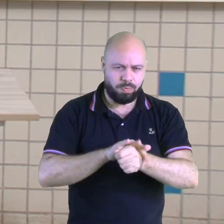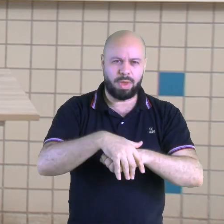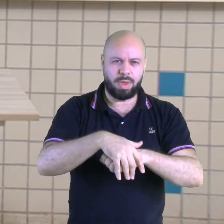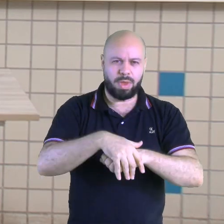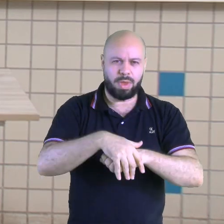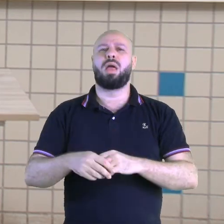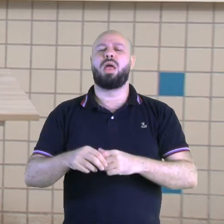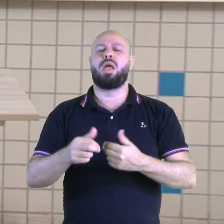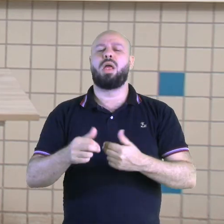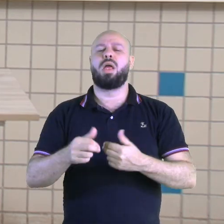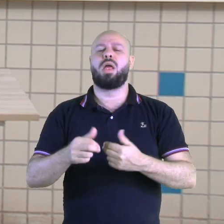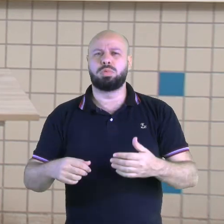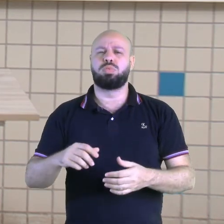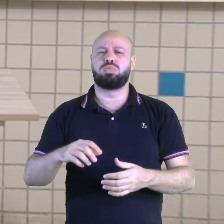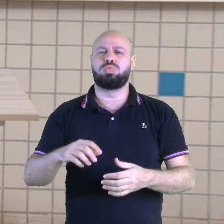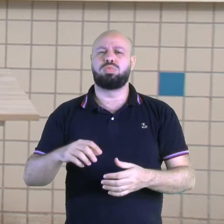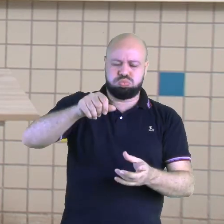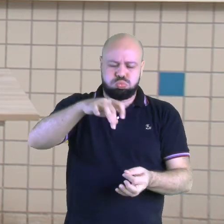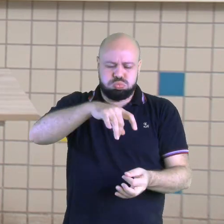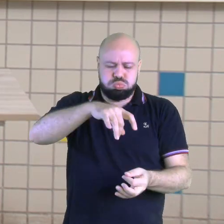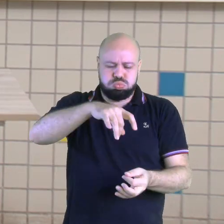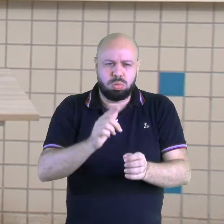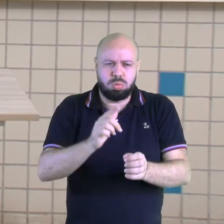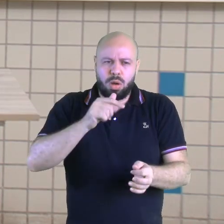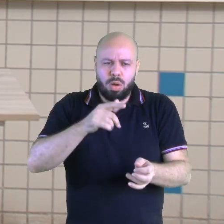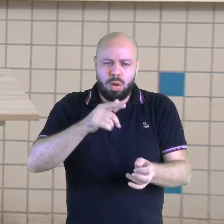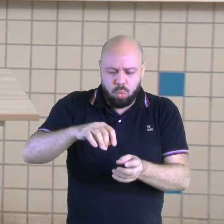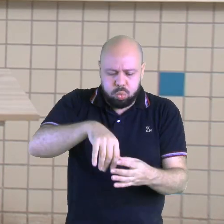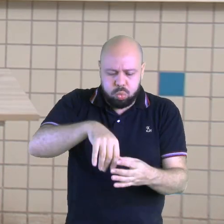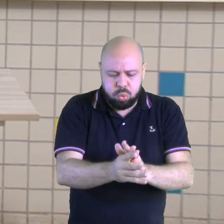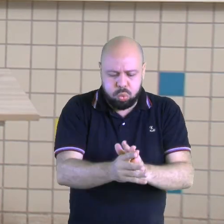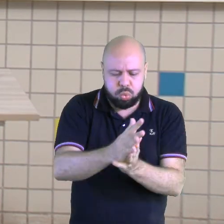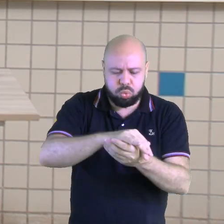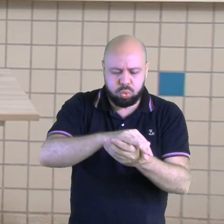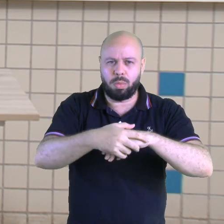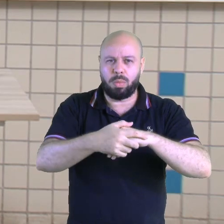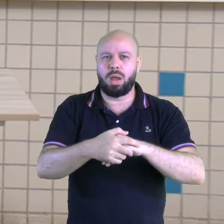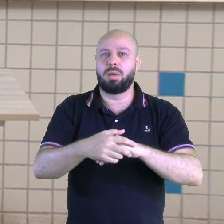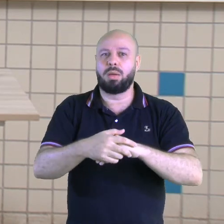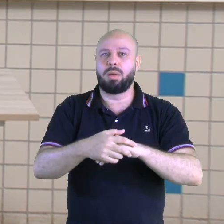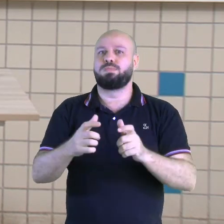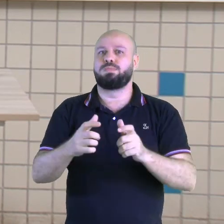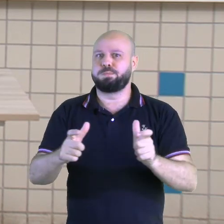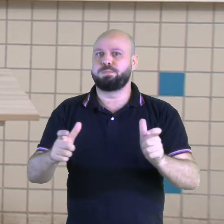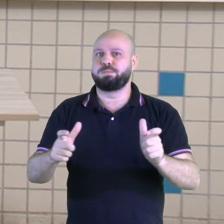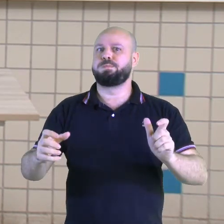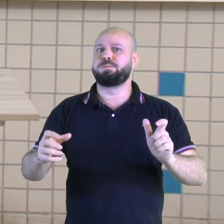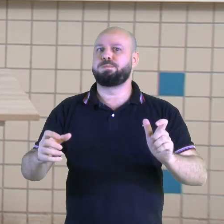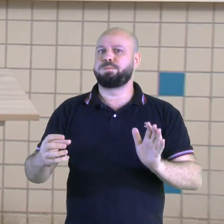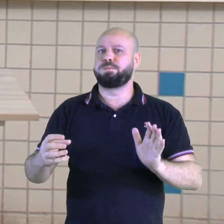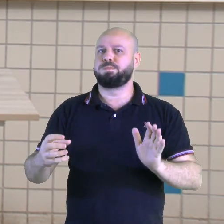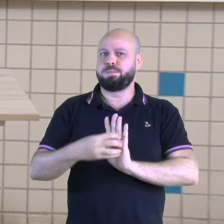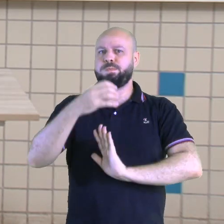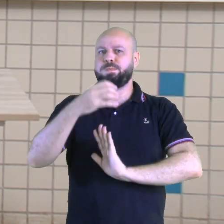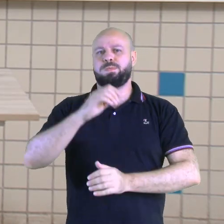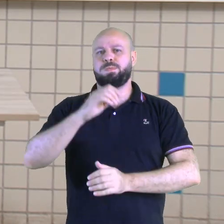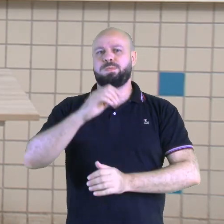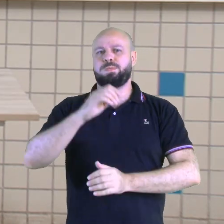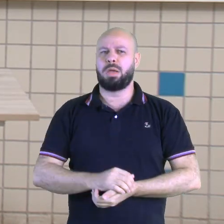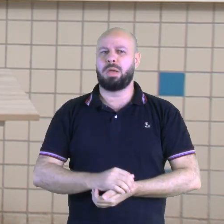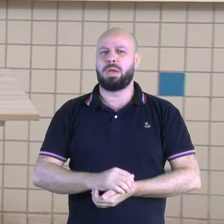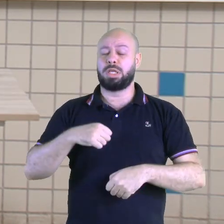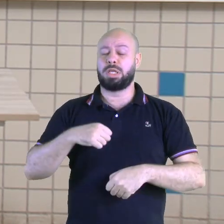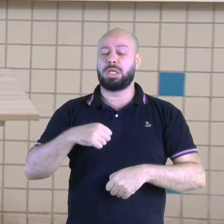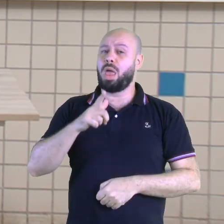Então, o impacto, ele é enorme, ele é muito grande. E nós precisamos ter o quê? Uma água limpa, uma água